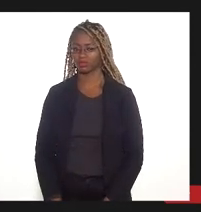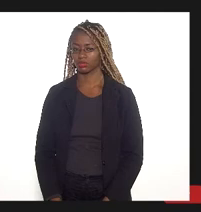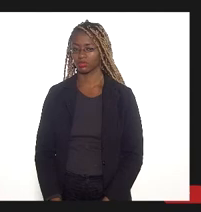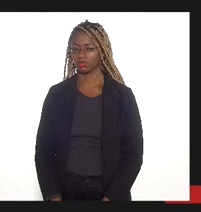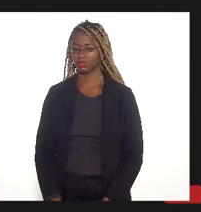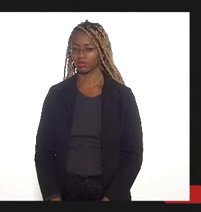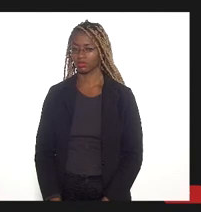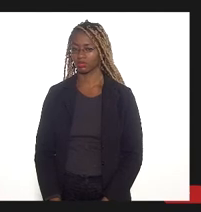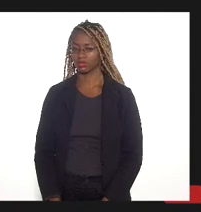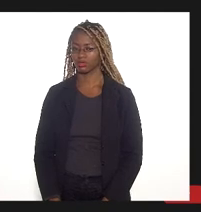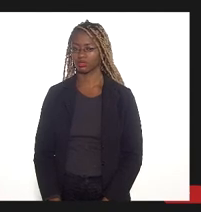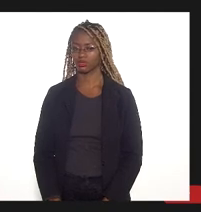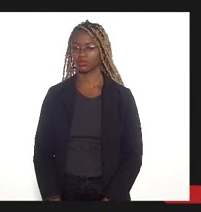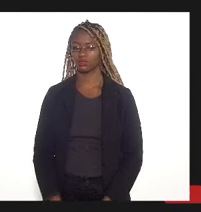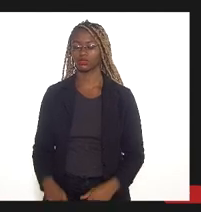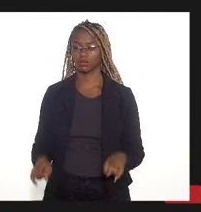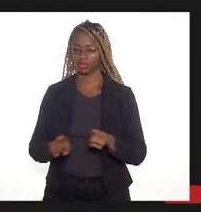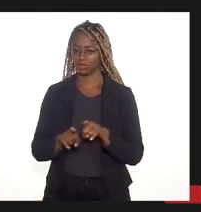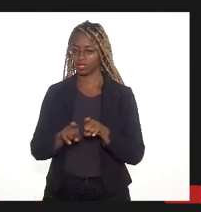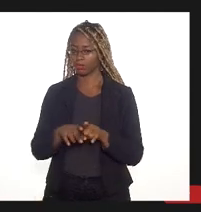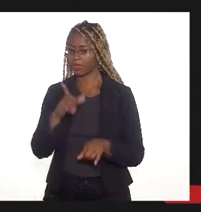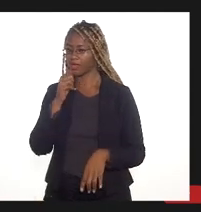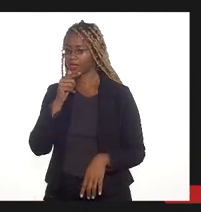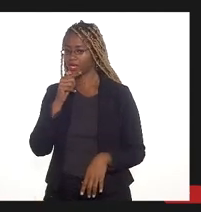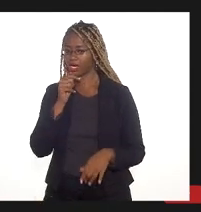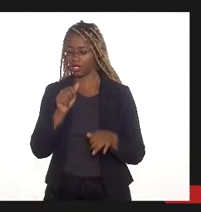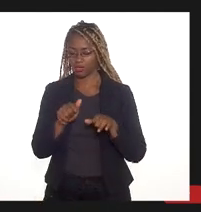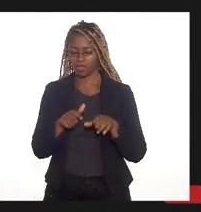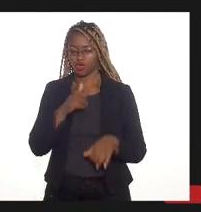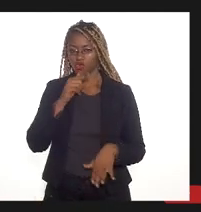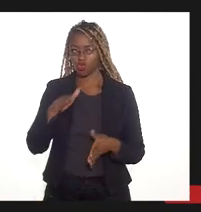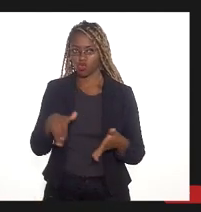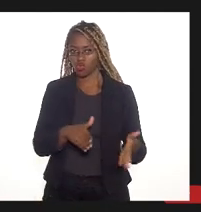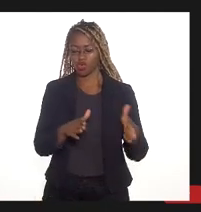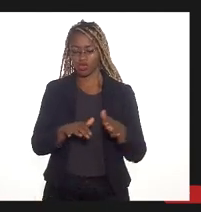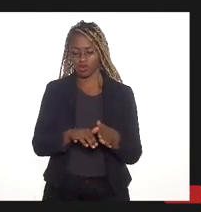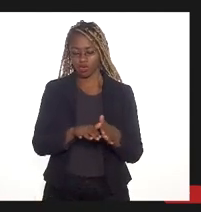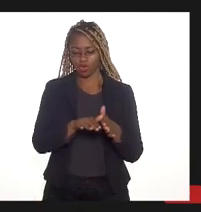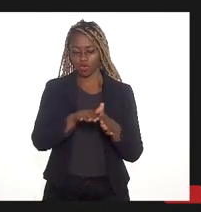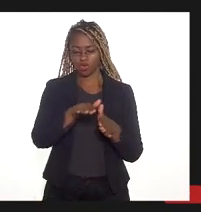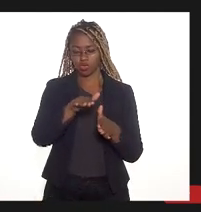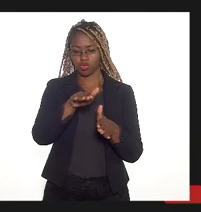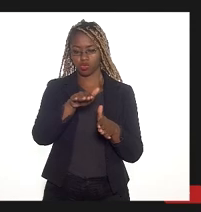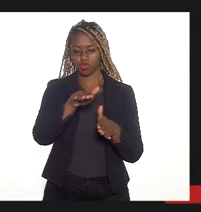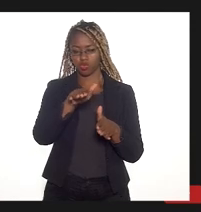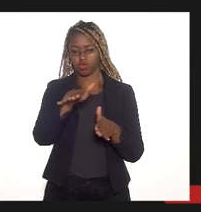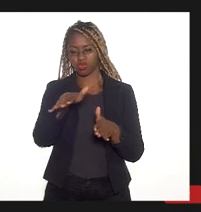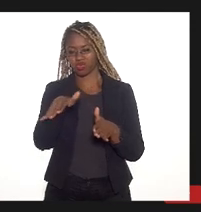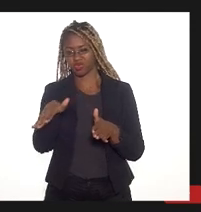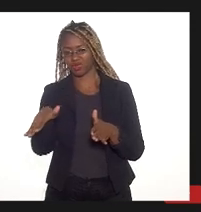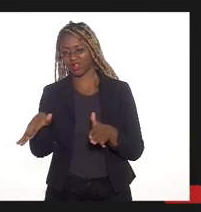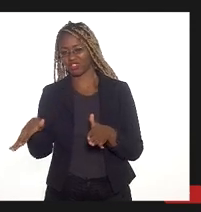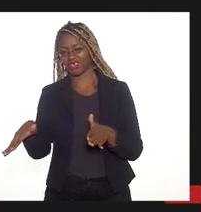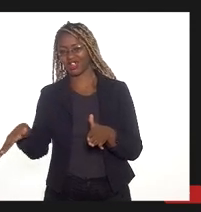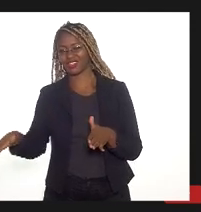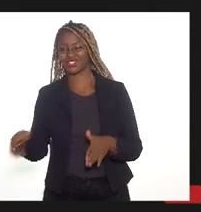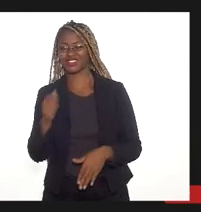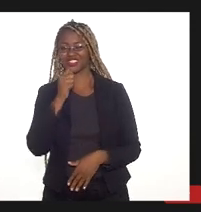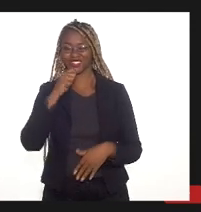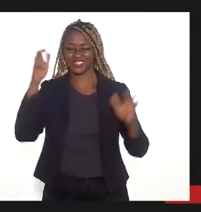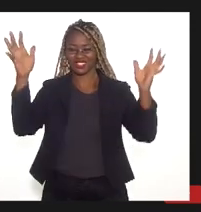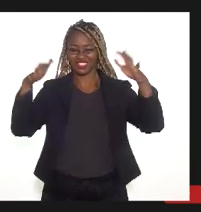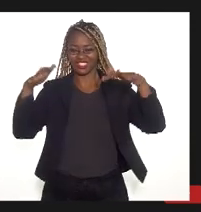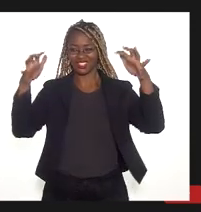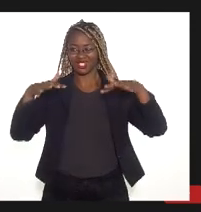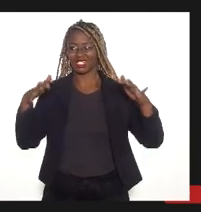Aqui imagem do Rio Iguaçu transbordando, transbordando com maré alta sem chuva no São Bento. Pode ir em